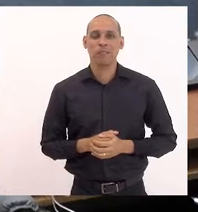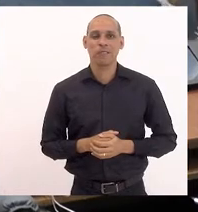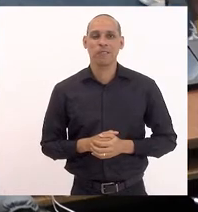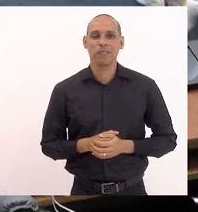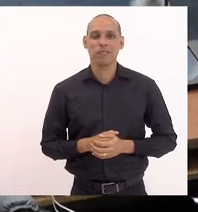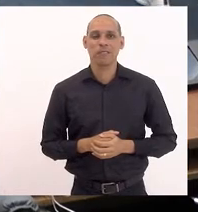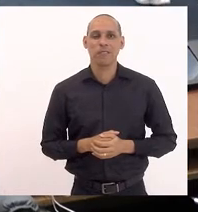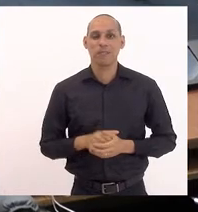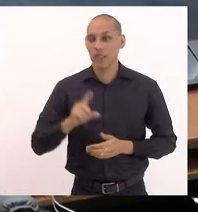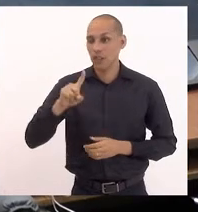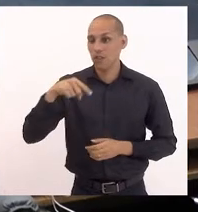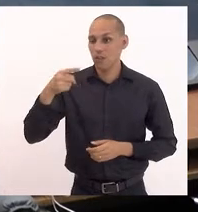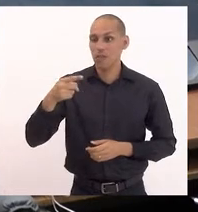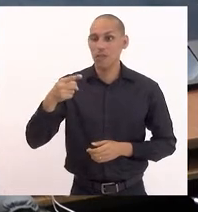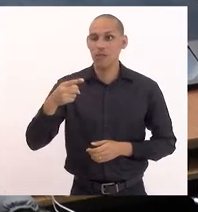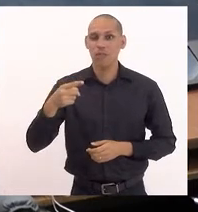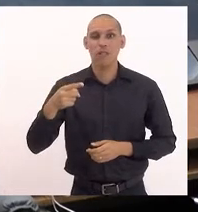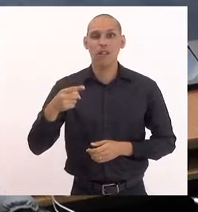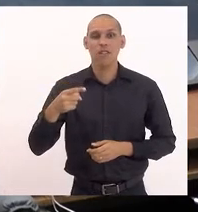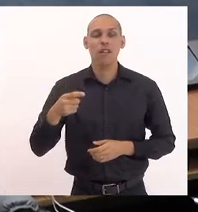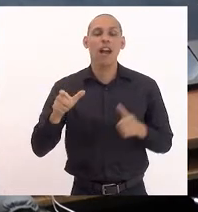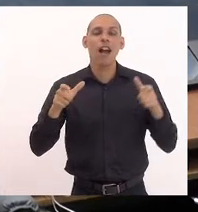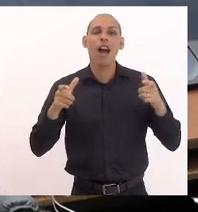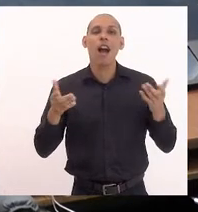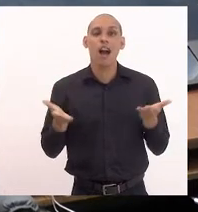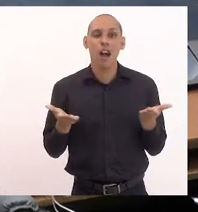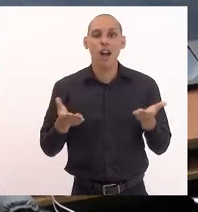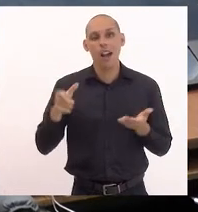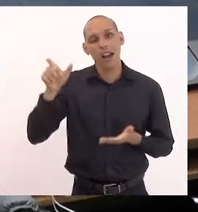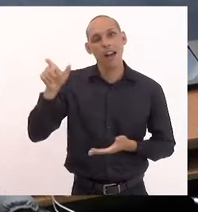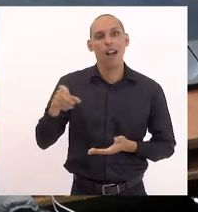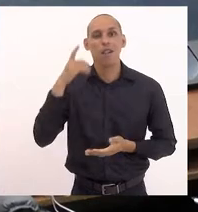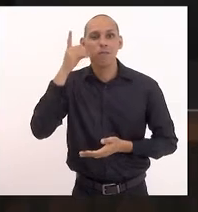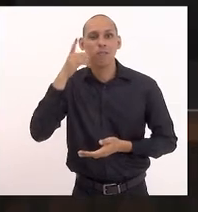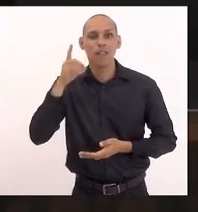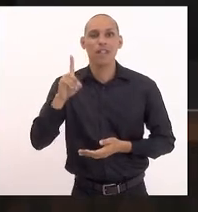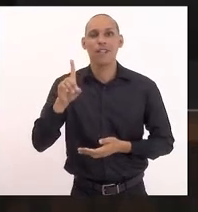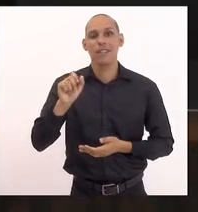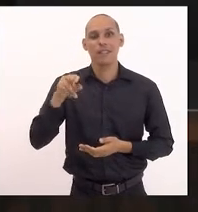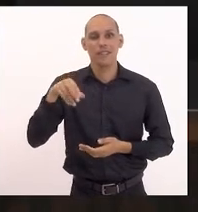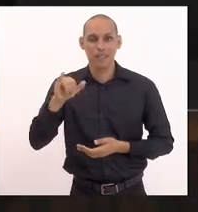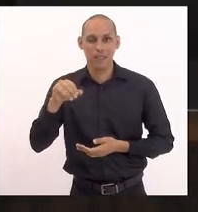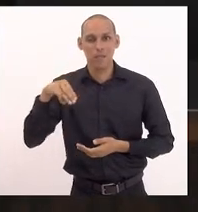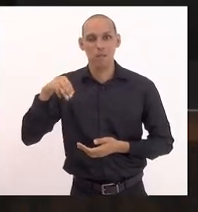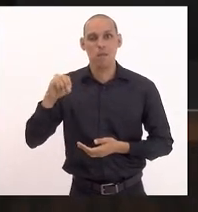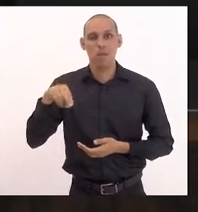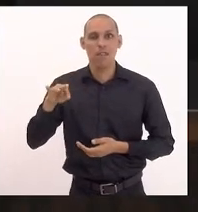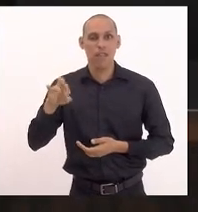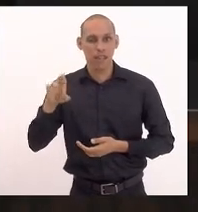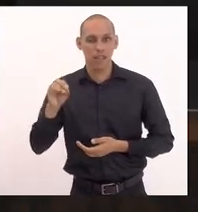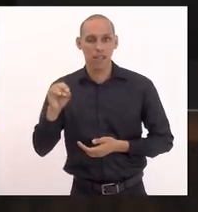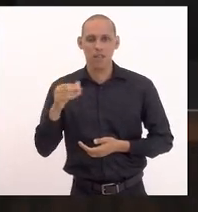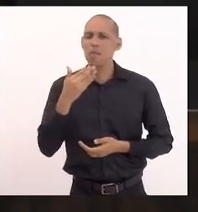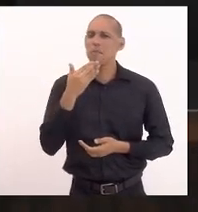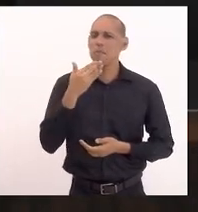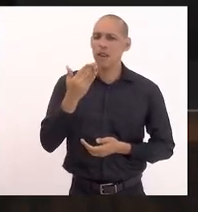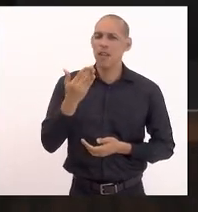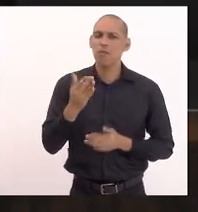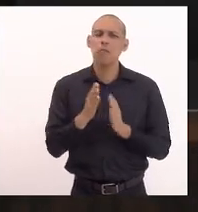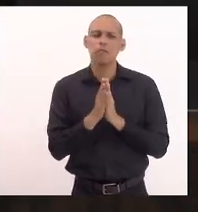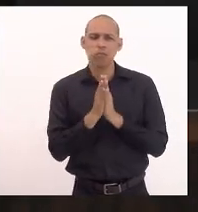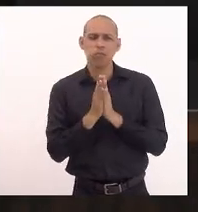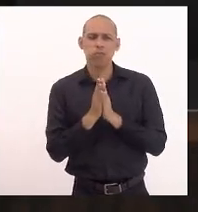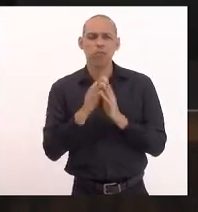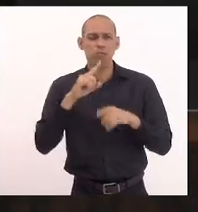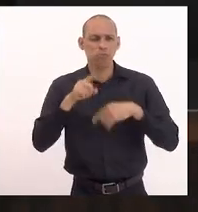O próximo orador inscrita é a deputada Dânia Monteiro. queria pedir, deputada Dânia, que a senhora fizesse, dessa depois,